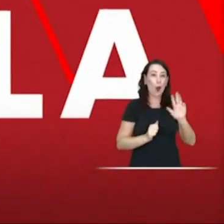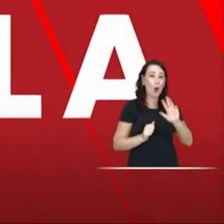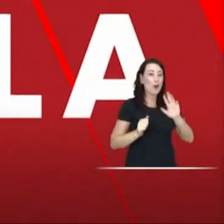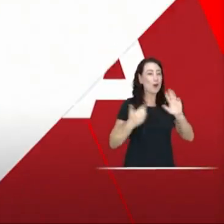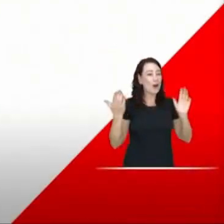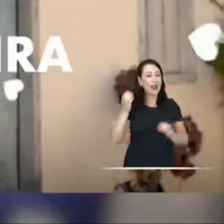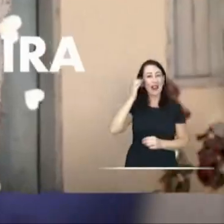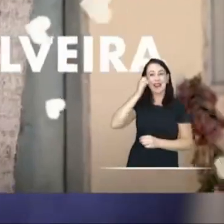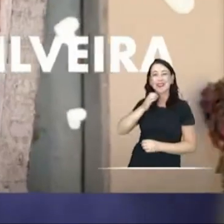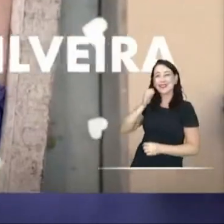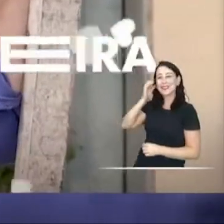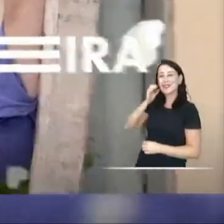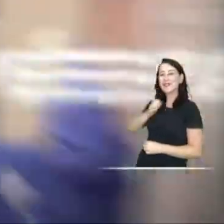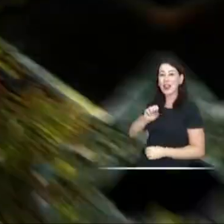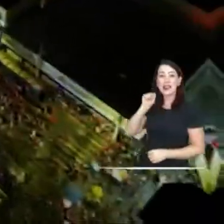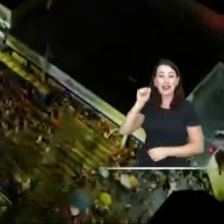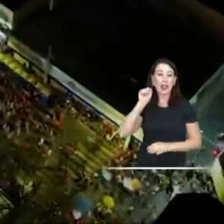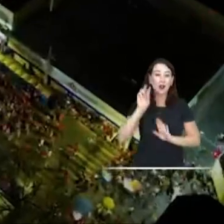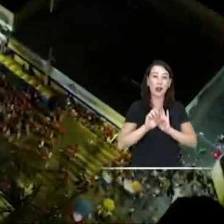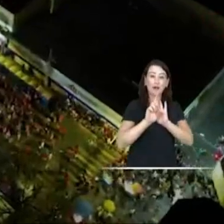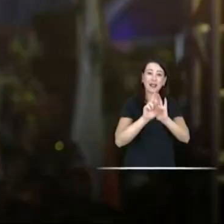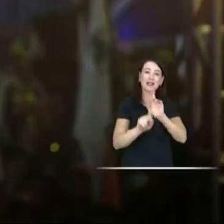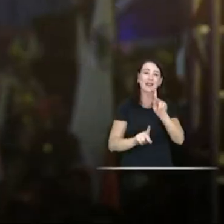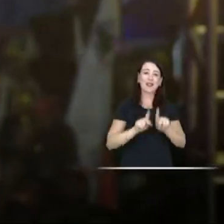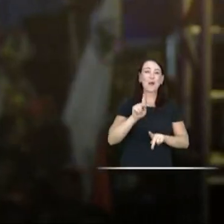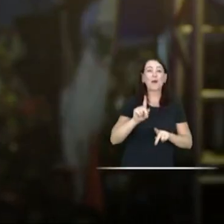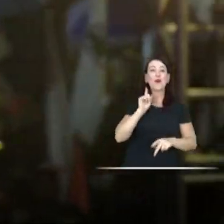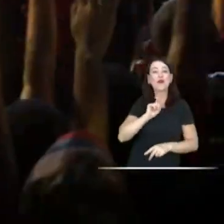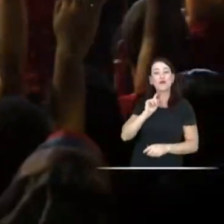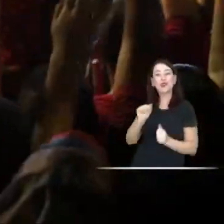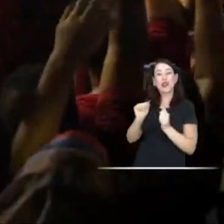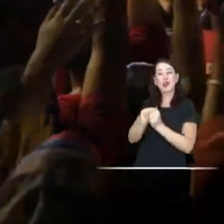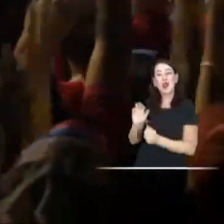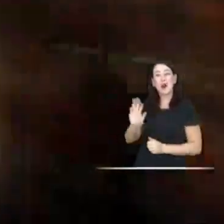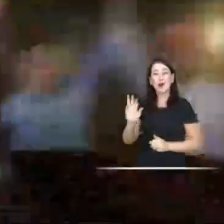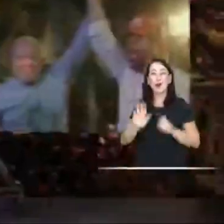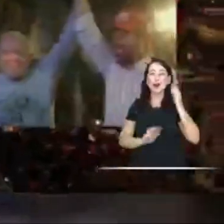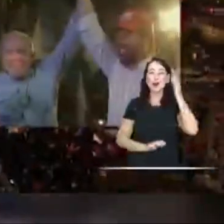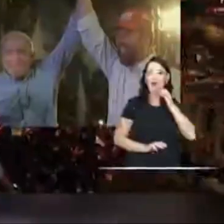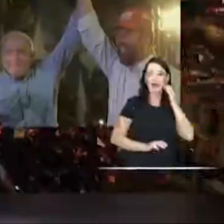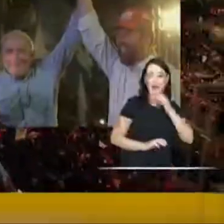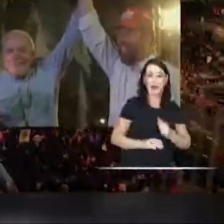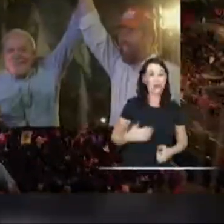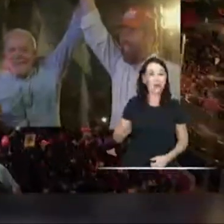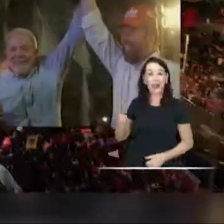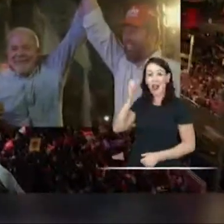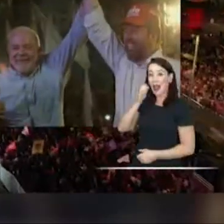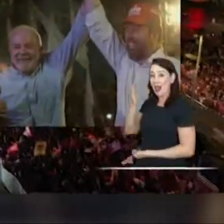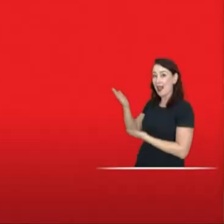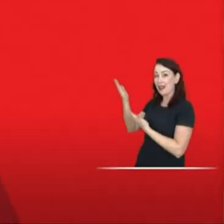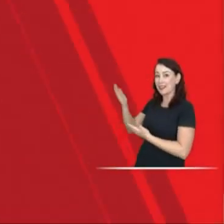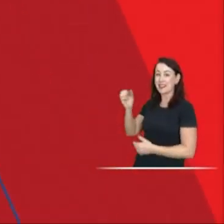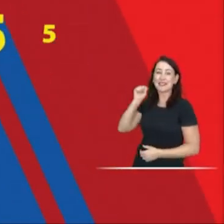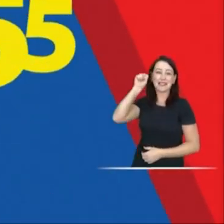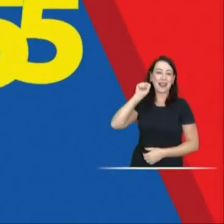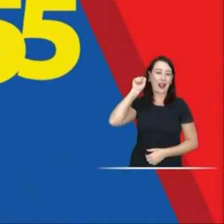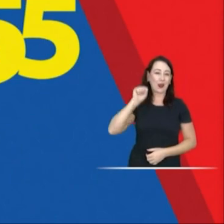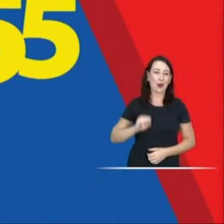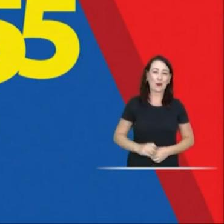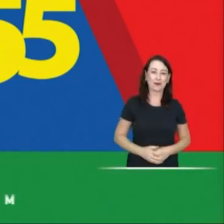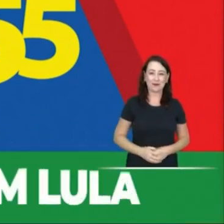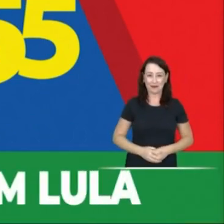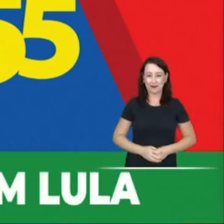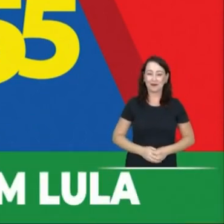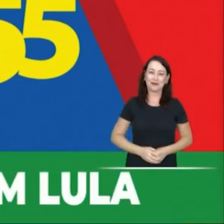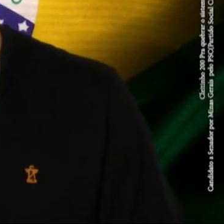senador do Lula é Alexandre Silveira. O senador que representa a nossa gente mineira, o senador do Lula é Alexandre Silveira. Alexandre